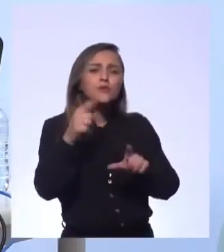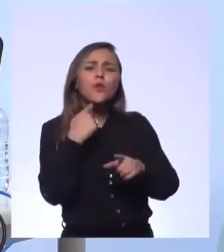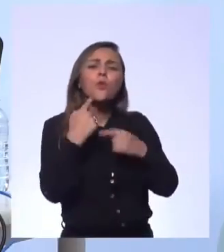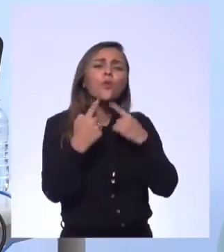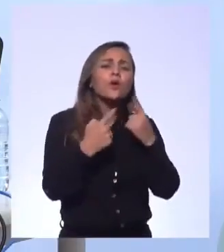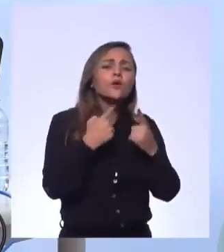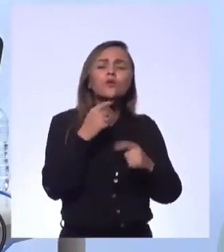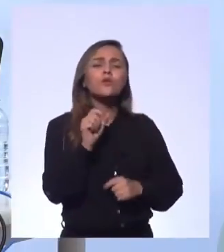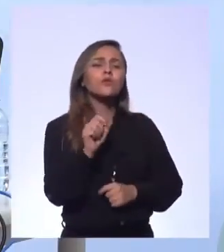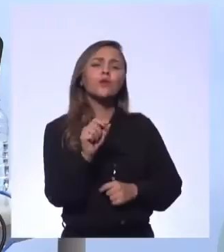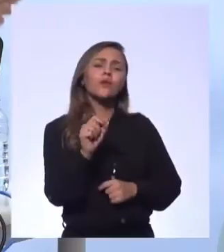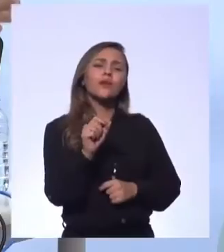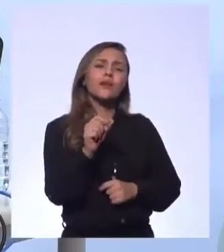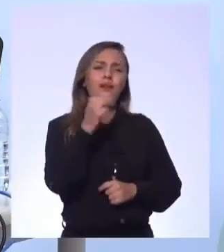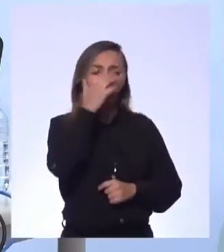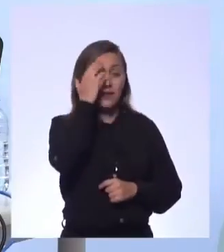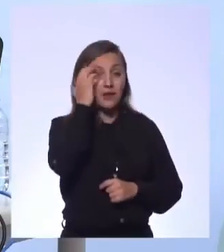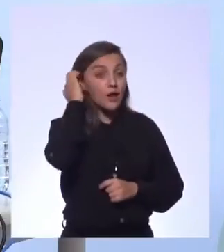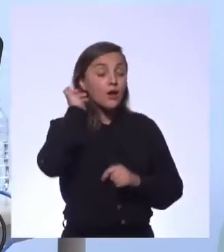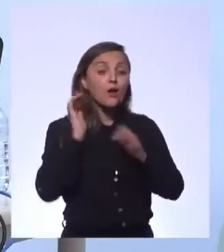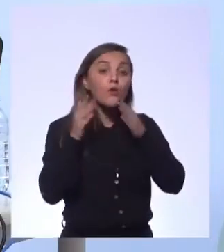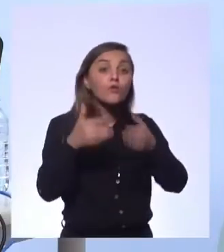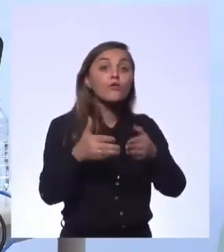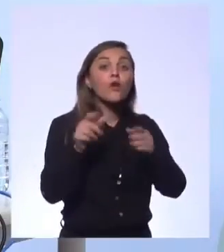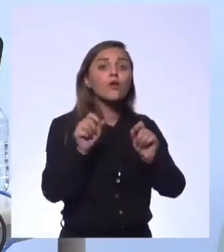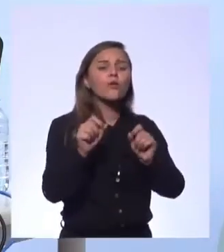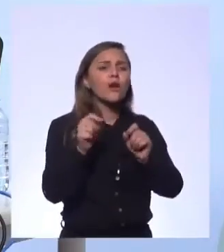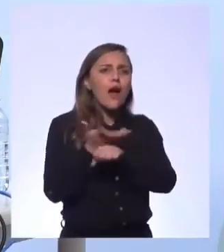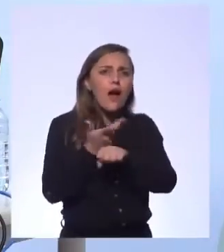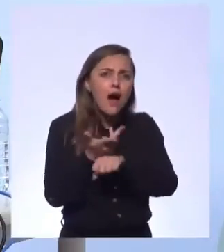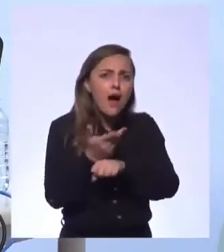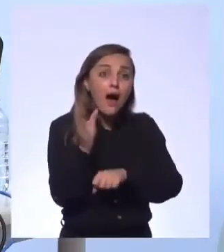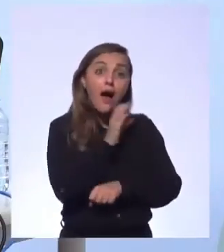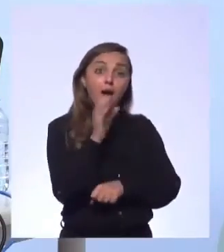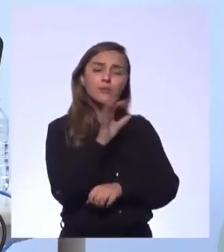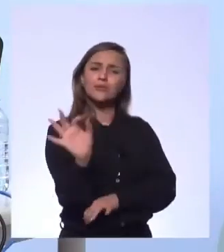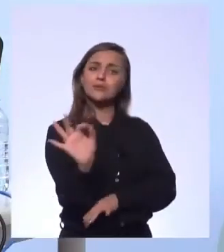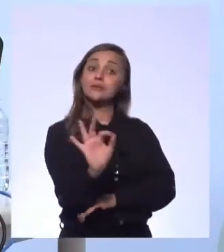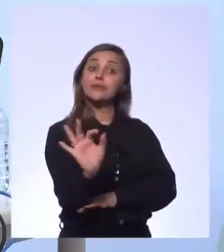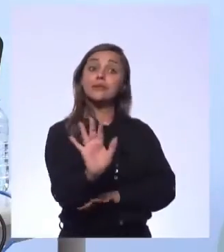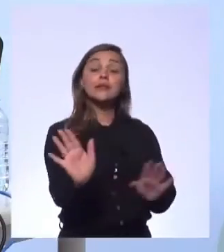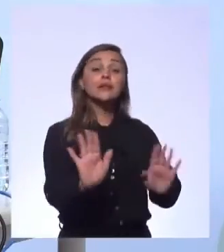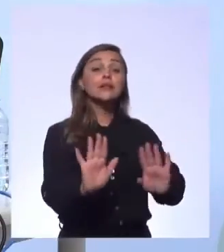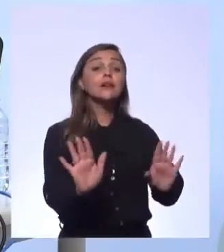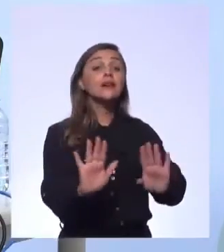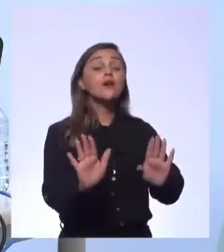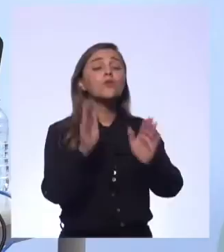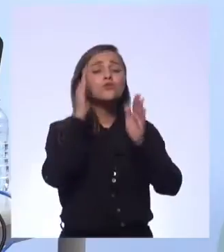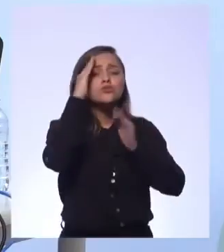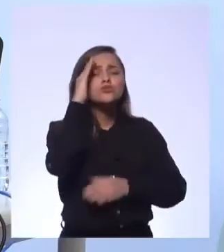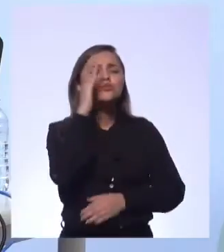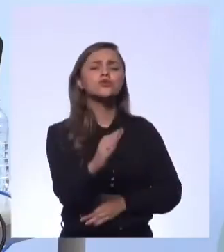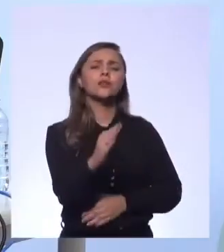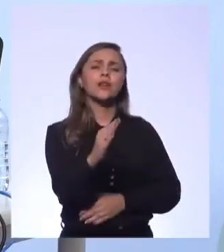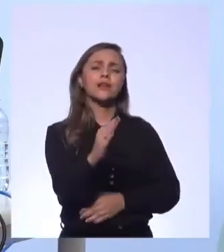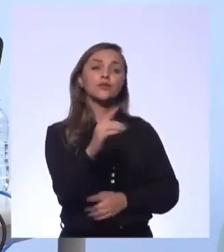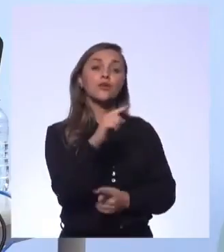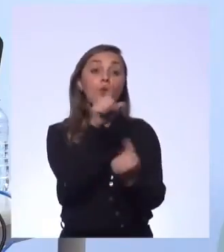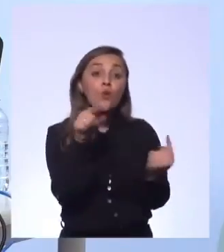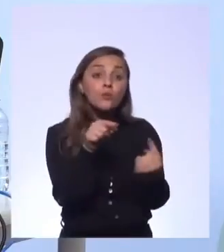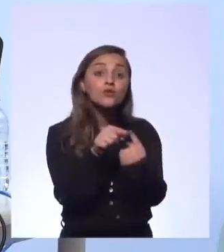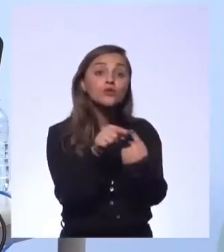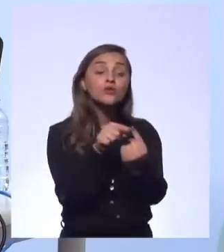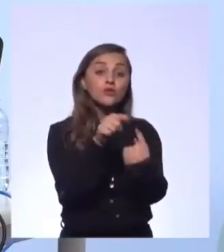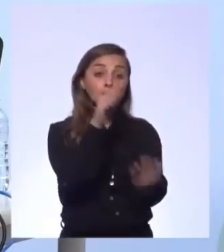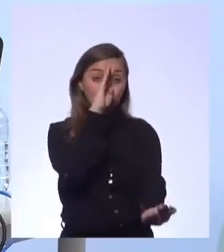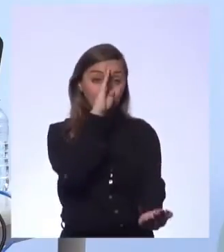intensidade com algo fugaz, ou seja, tem que ser rápido. Não. Tem que ser direto. Tem que ser objetivo.